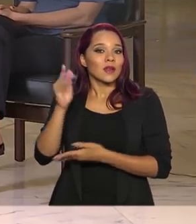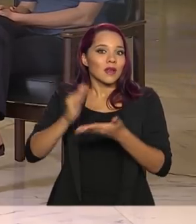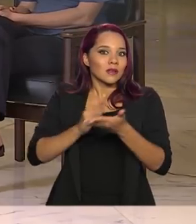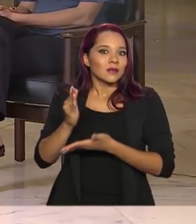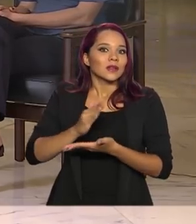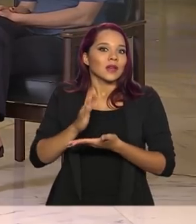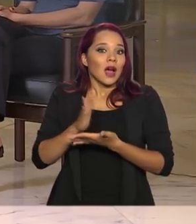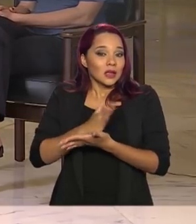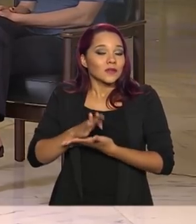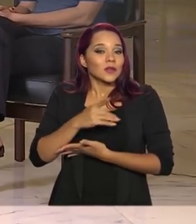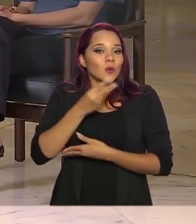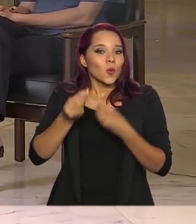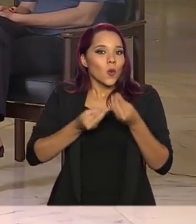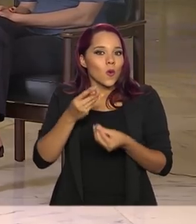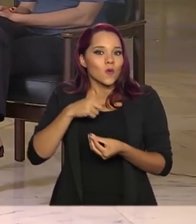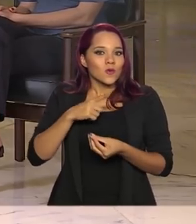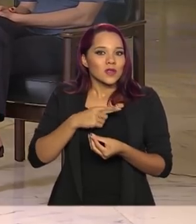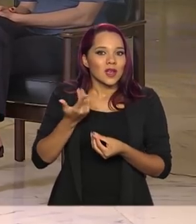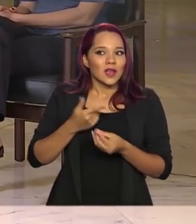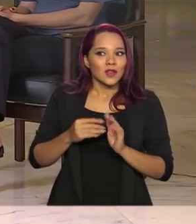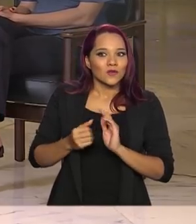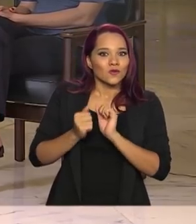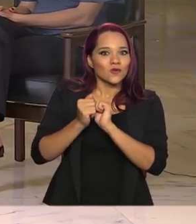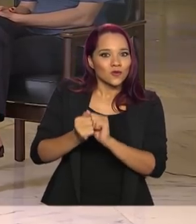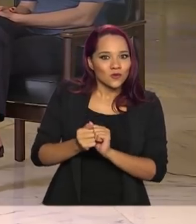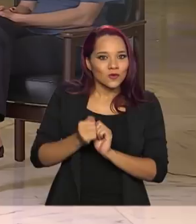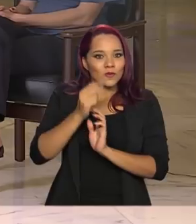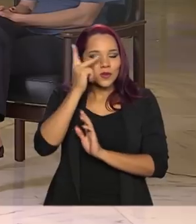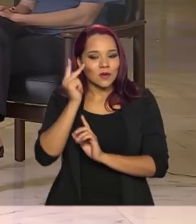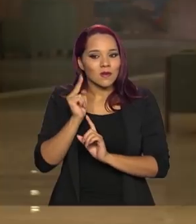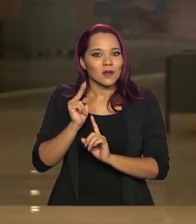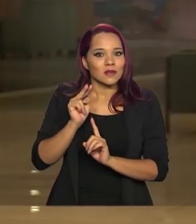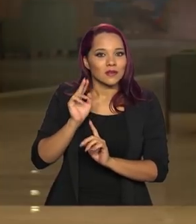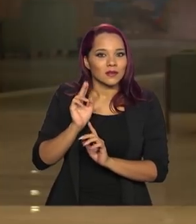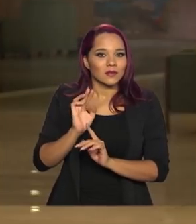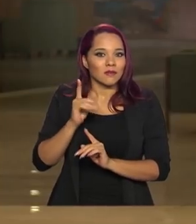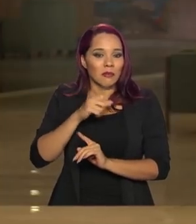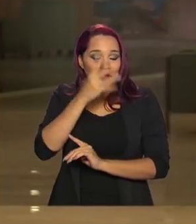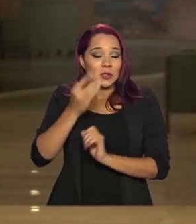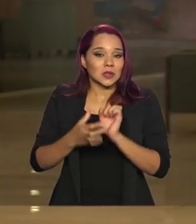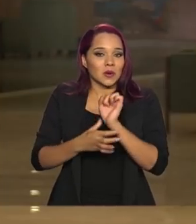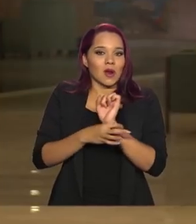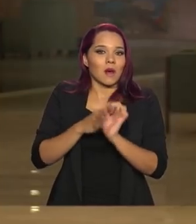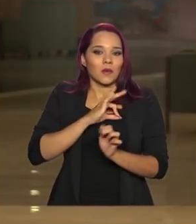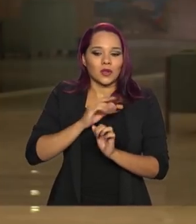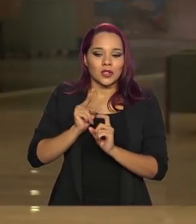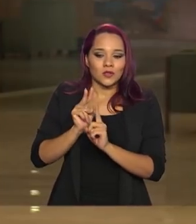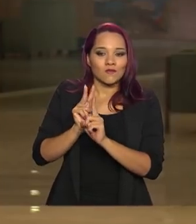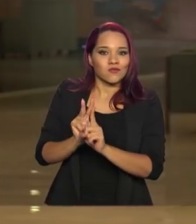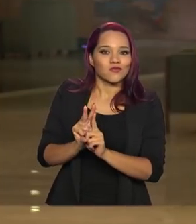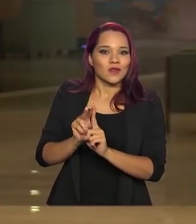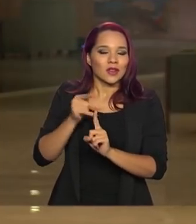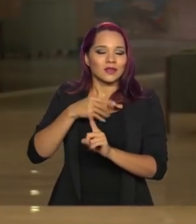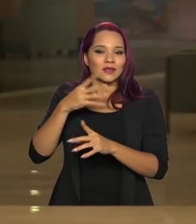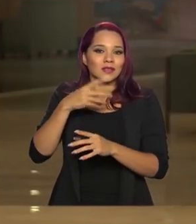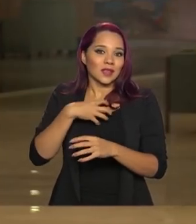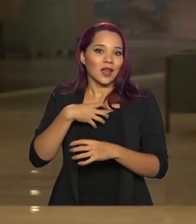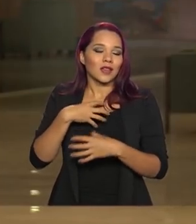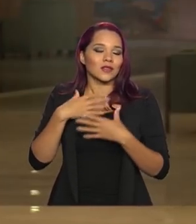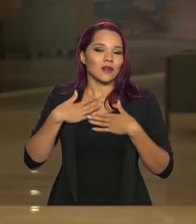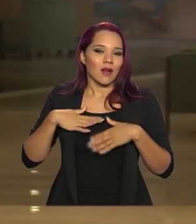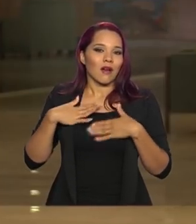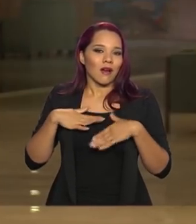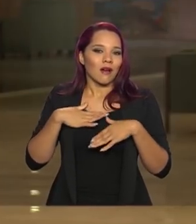presença, às vezes, ostensiva, ou uma ação mais incisiva de um agente de segurança pública dá mais segurança e